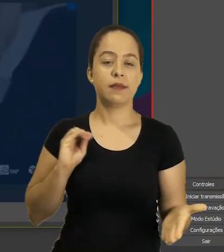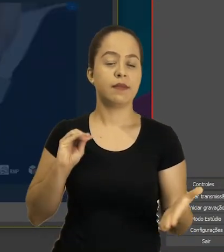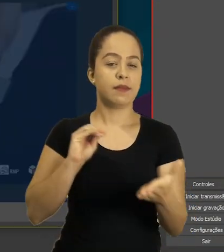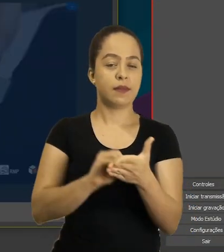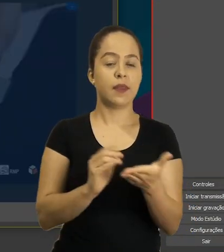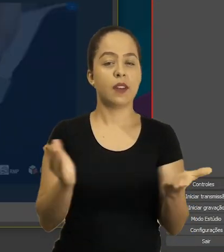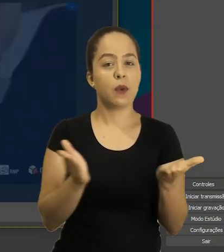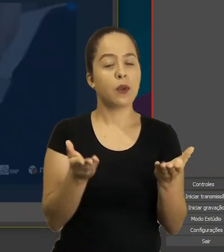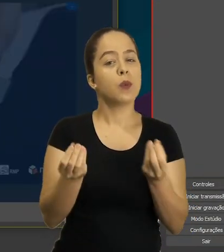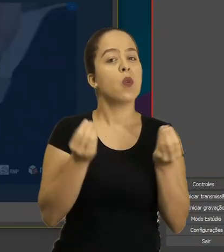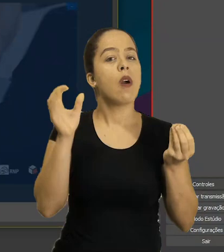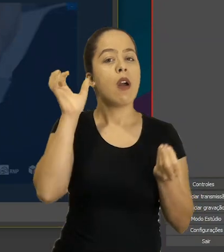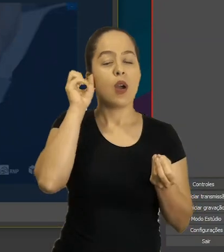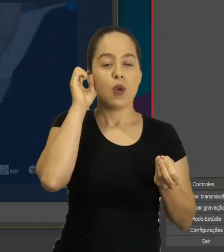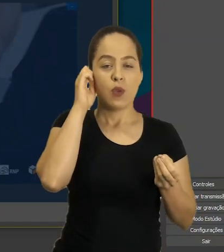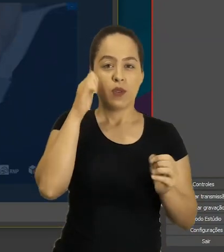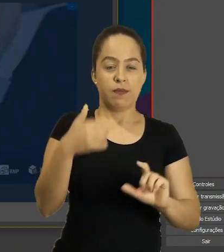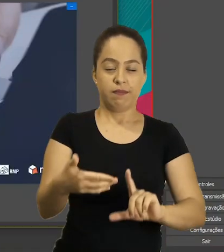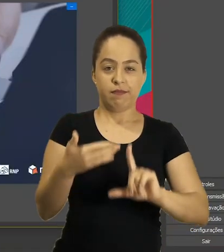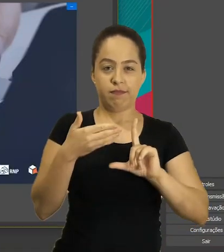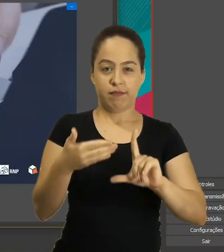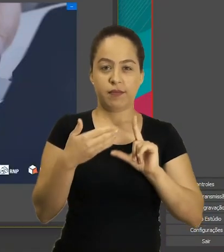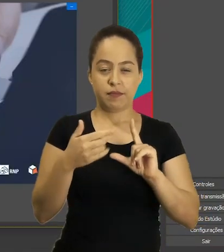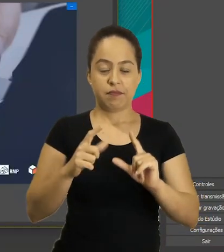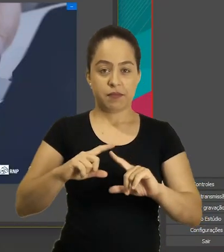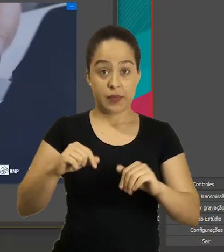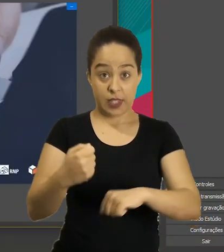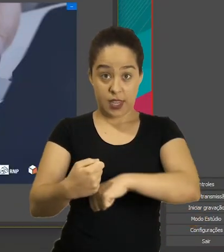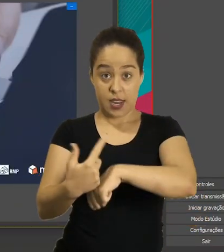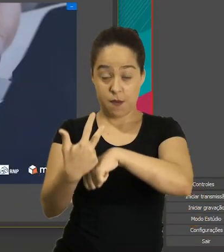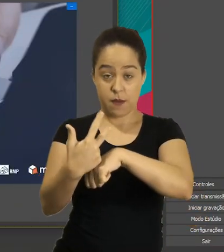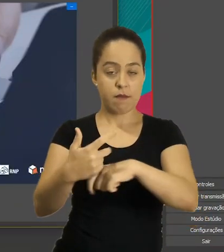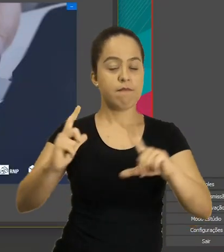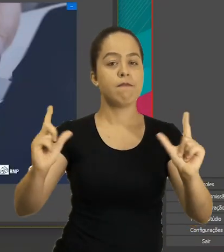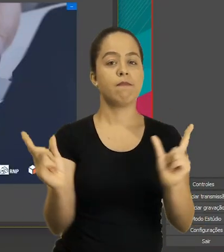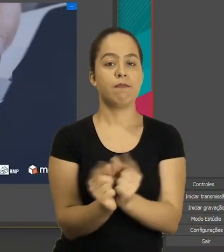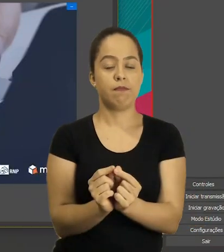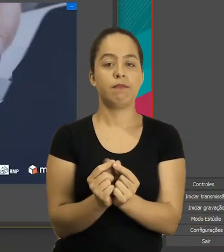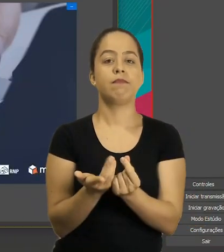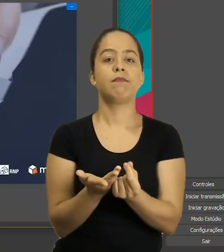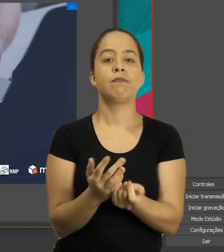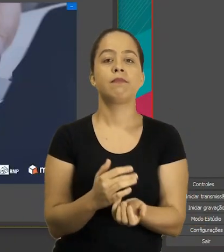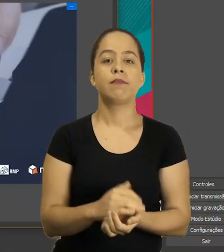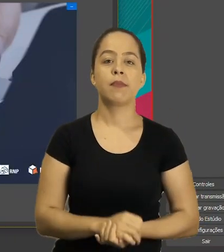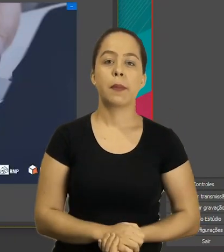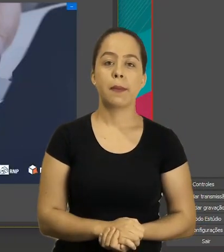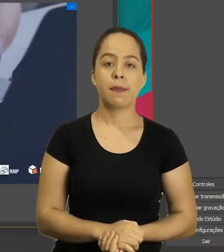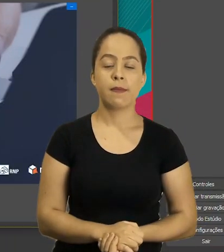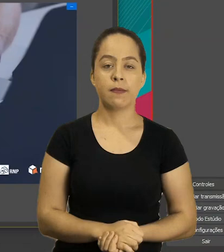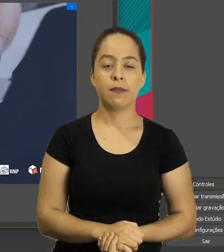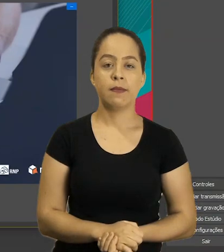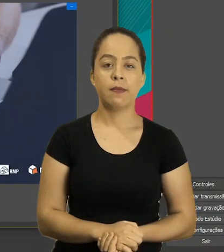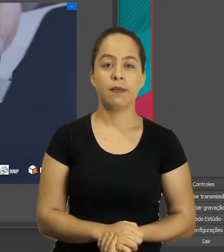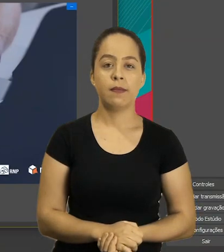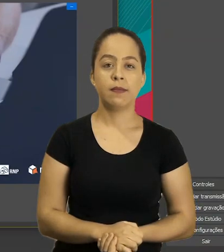Vou botar aqui para somente ouvir para o áudio da conferência. O transmitido. Fechar aqui a janelinha.